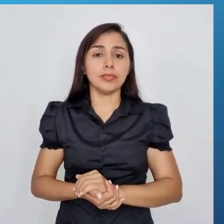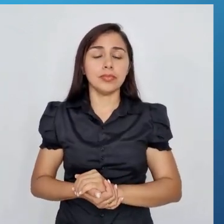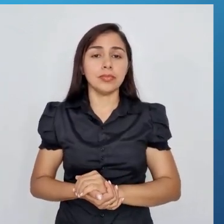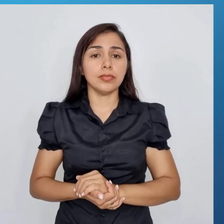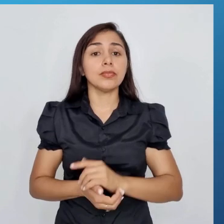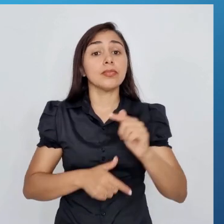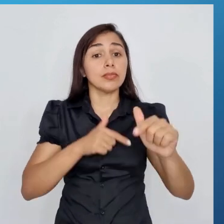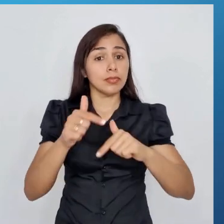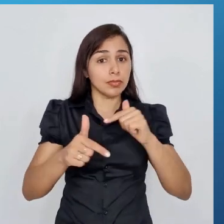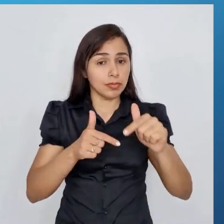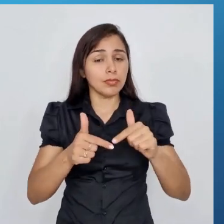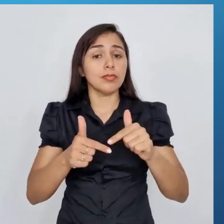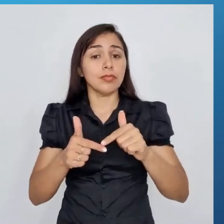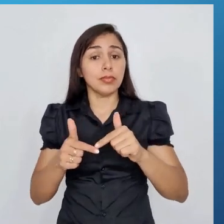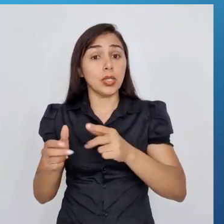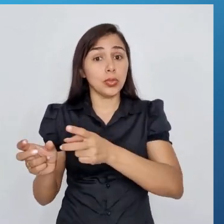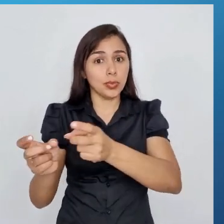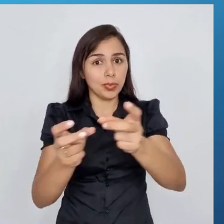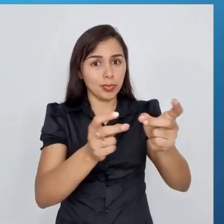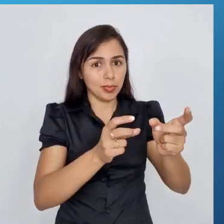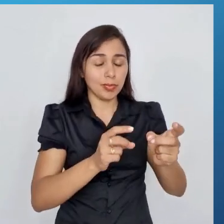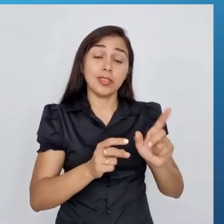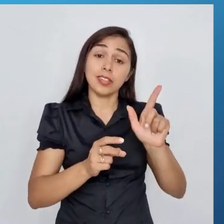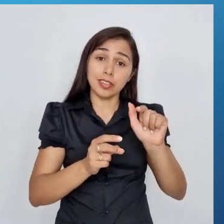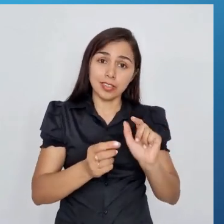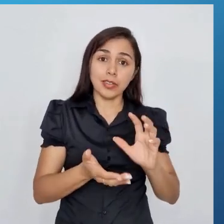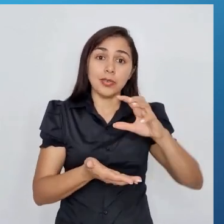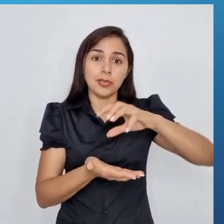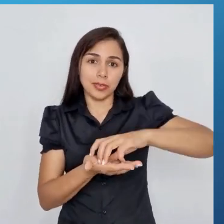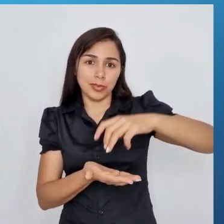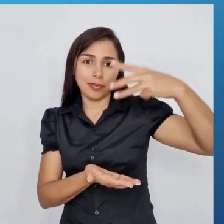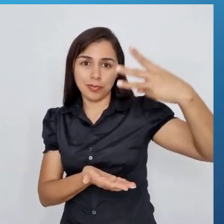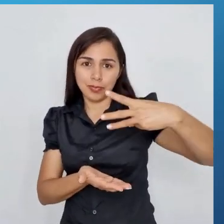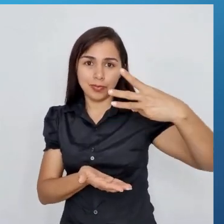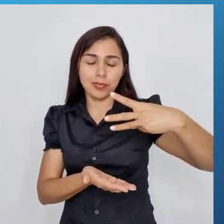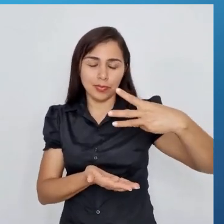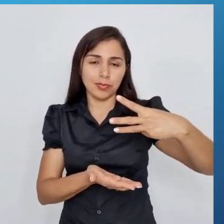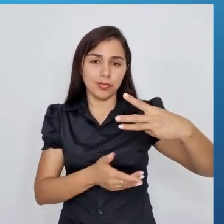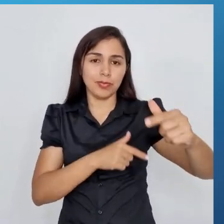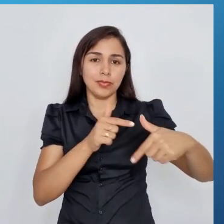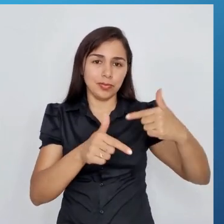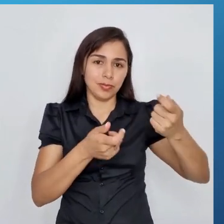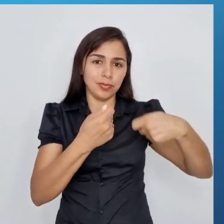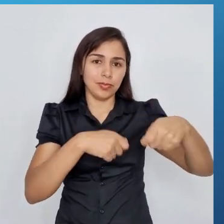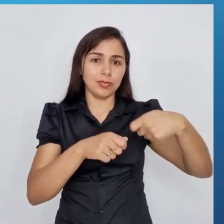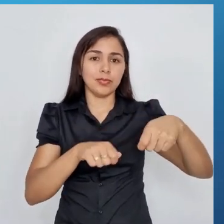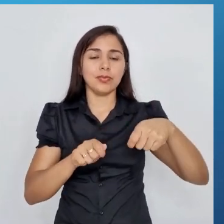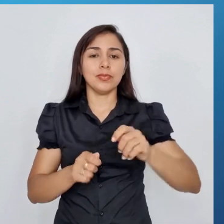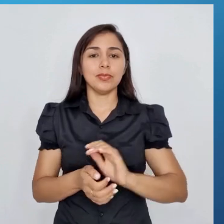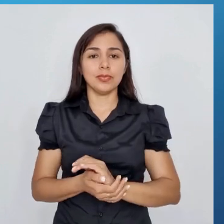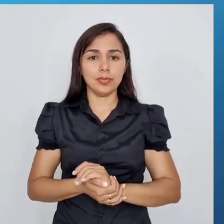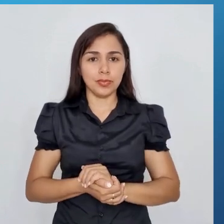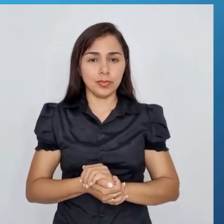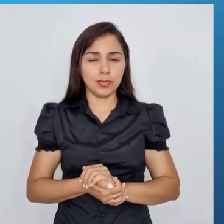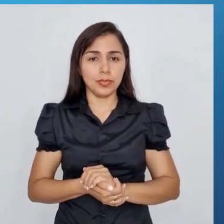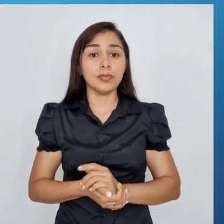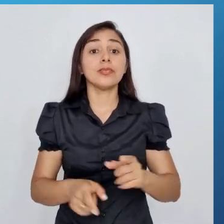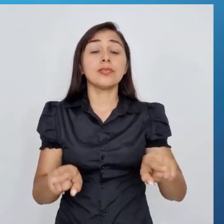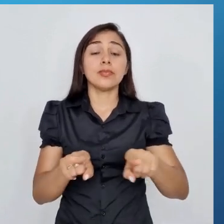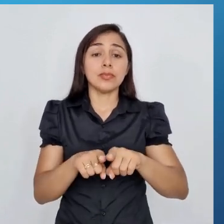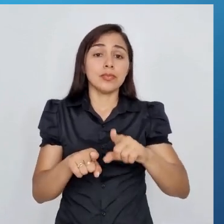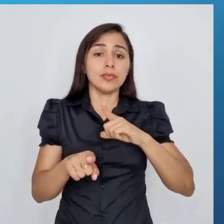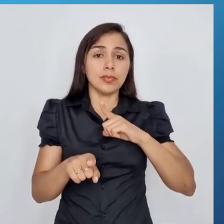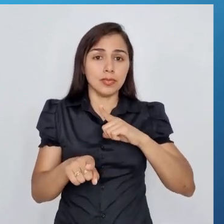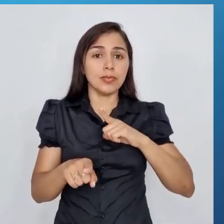comércio, que é de qual setor? Do setor terciário da economia. E a gente também tem o